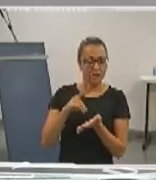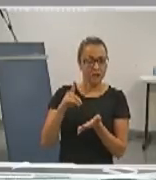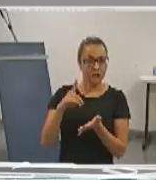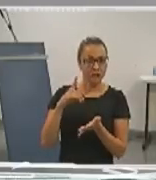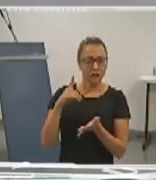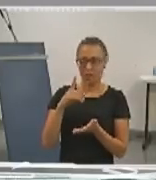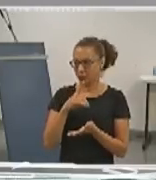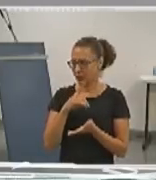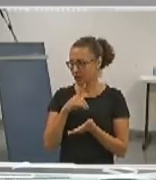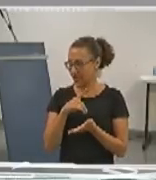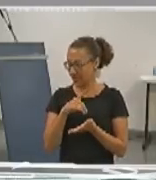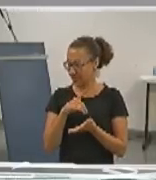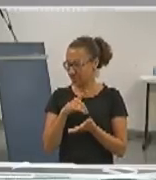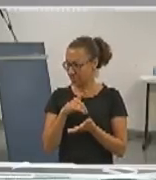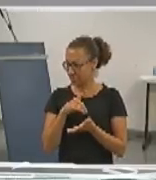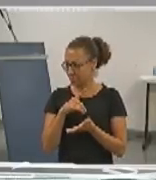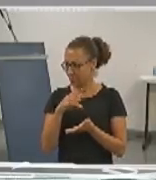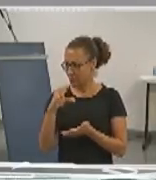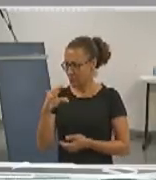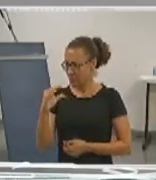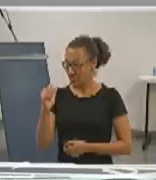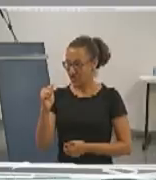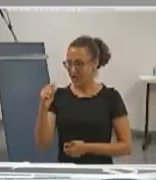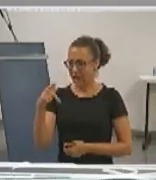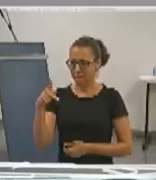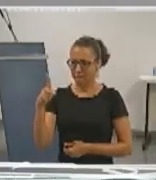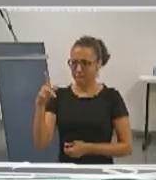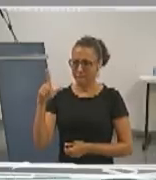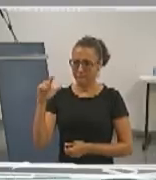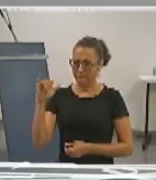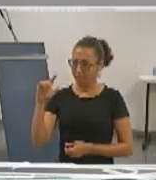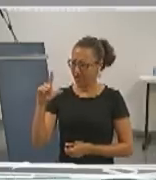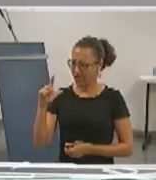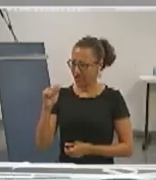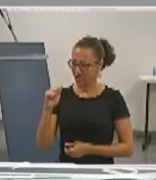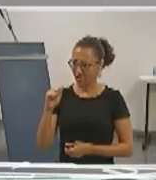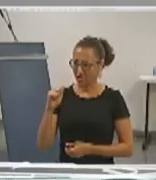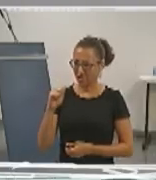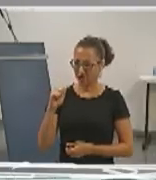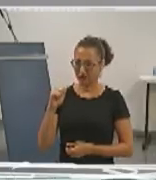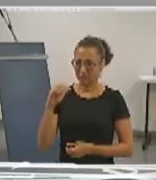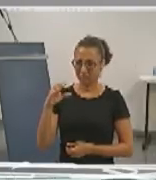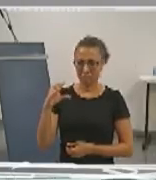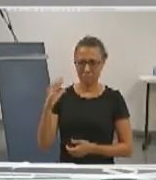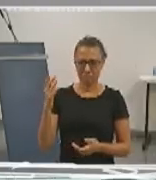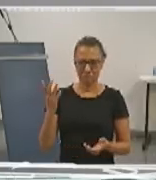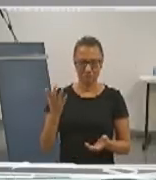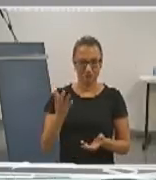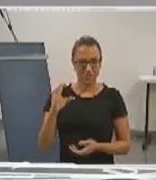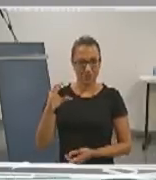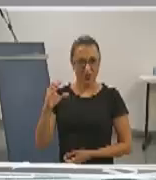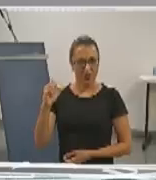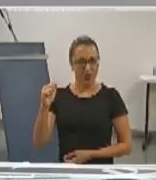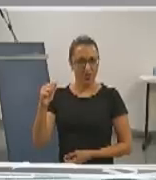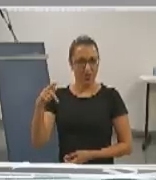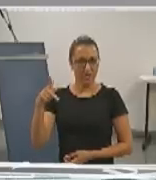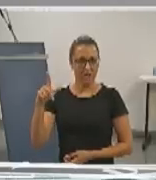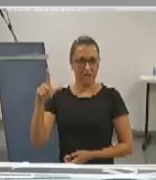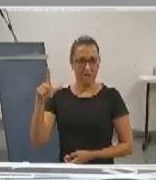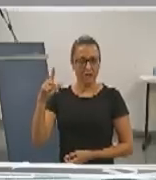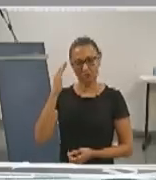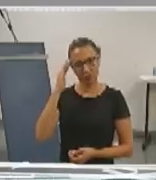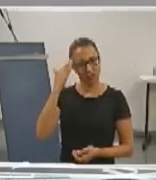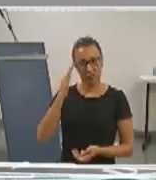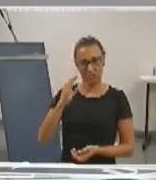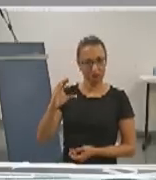nós somos a favor da liberdade de cátedra e toda a parte, tudo que tiver democracia,